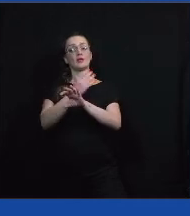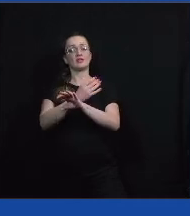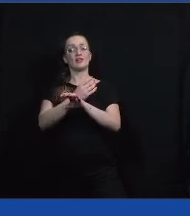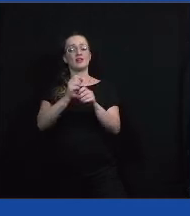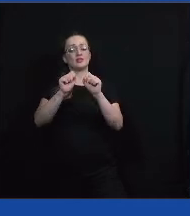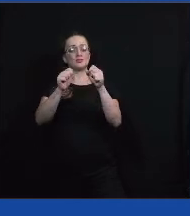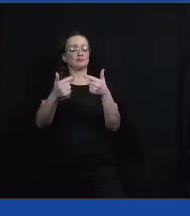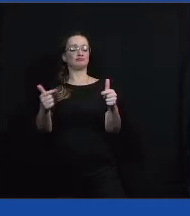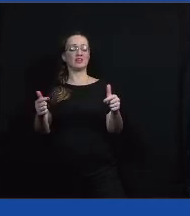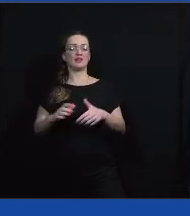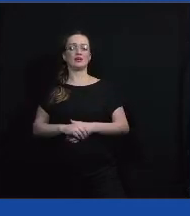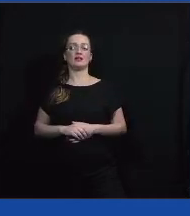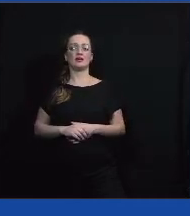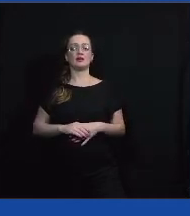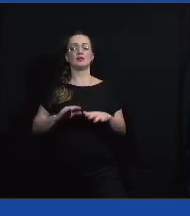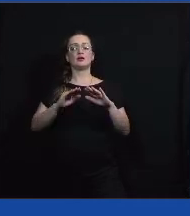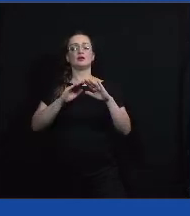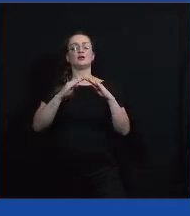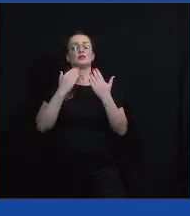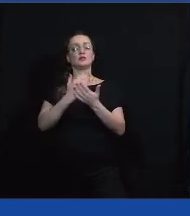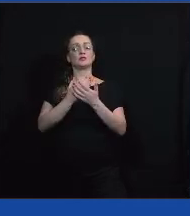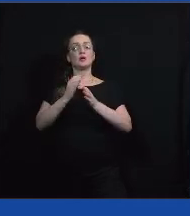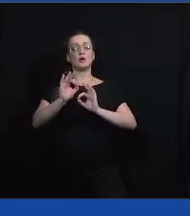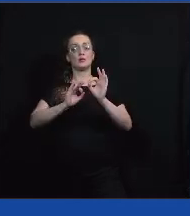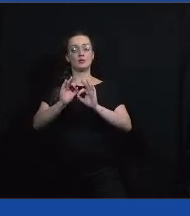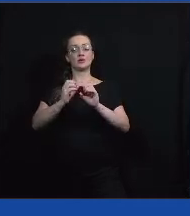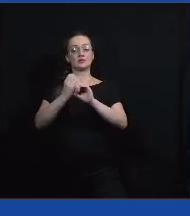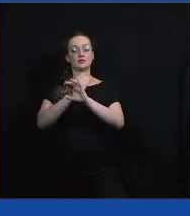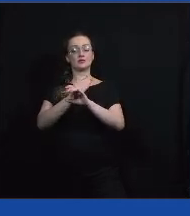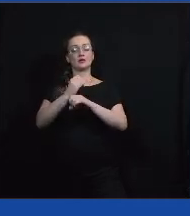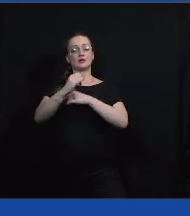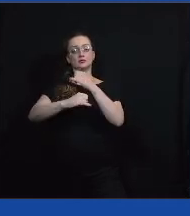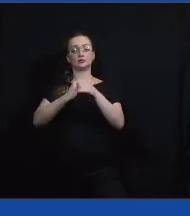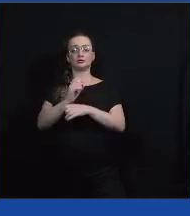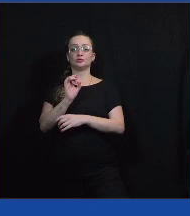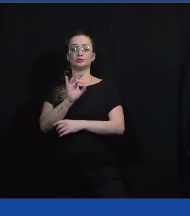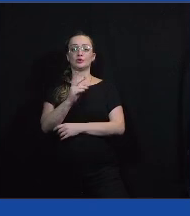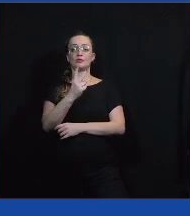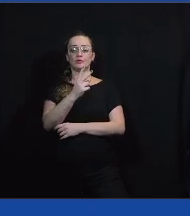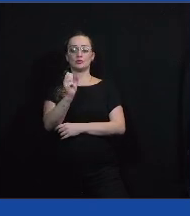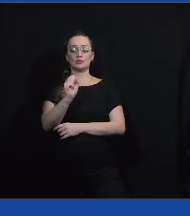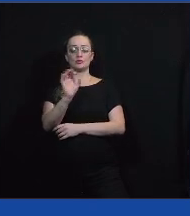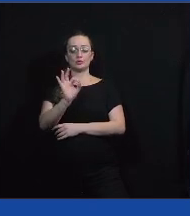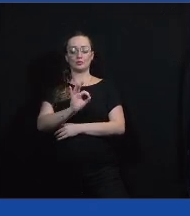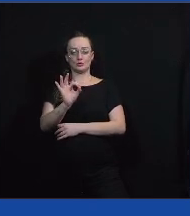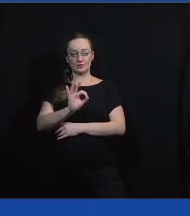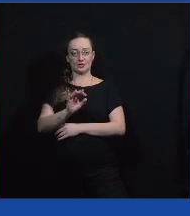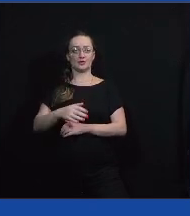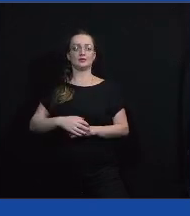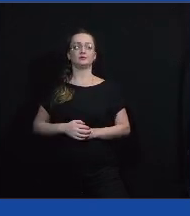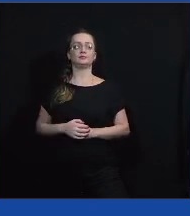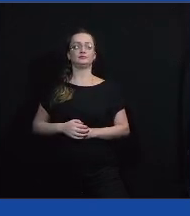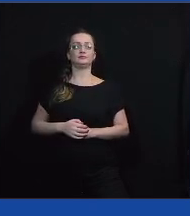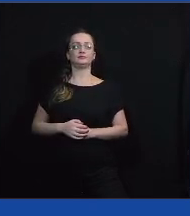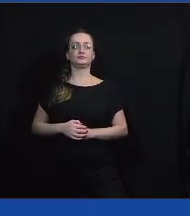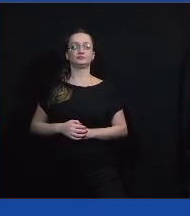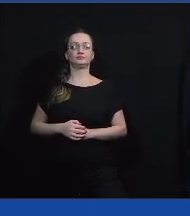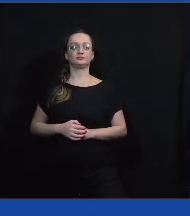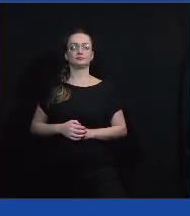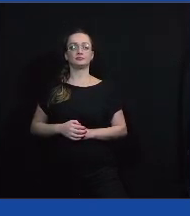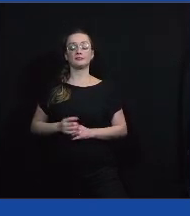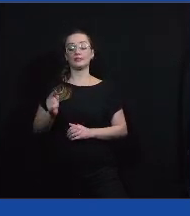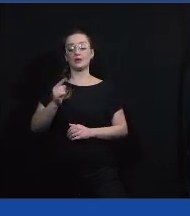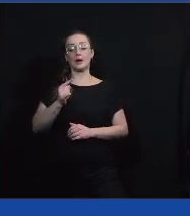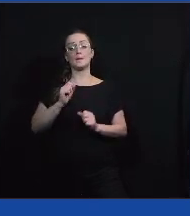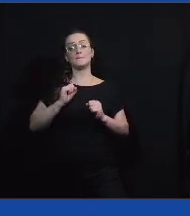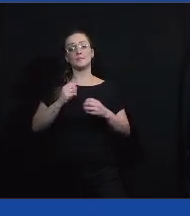escolas preparadas para o ensino online, apenas 28% das particulares, 14% das públicas, como eu coloquei lá, e aqui a